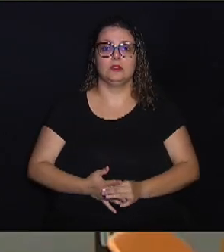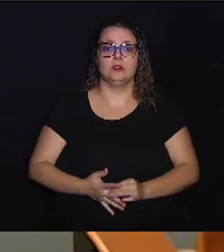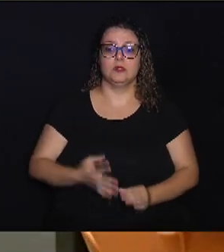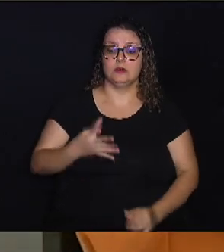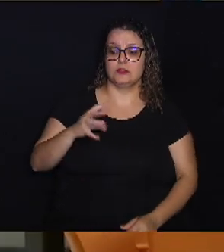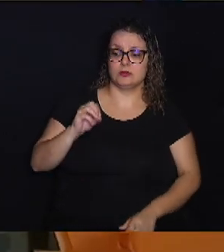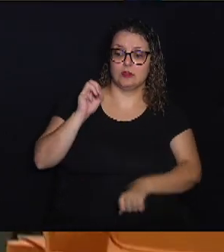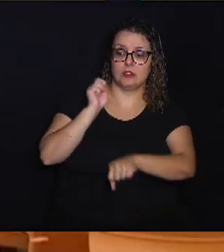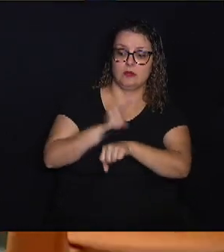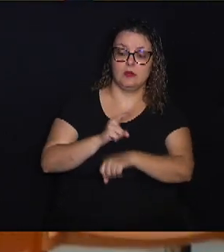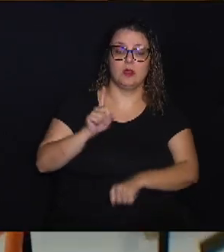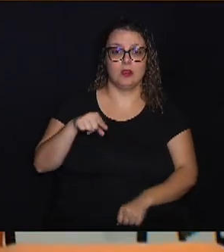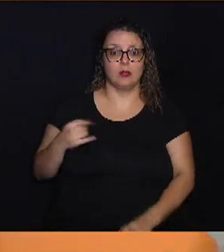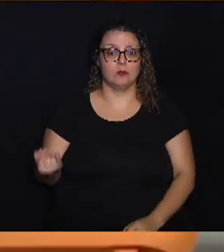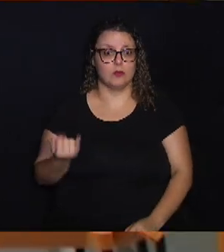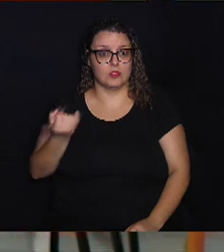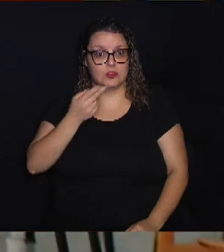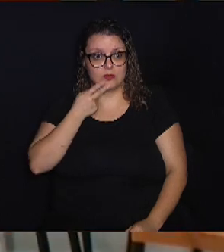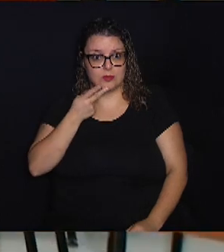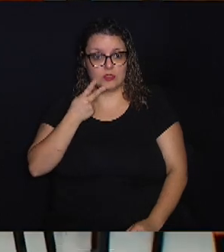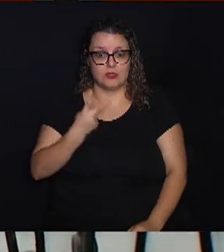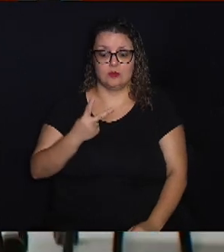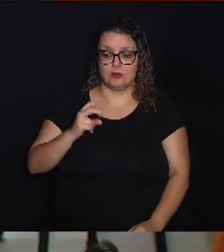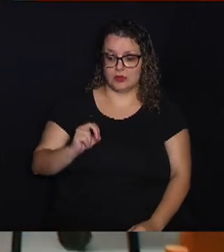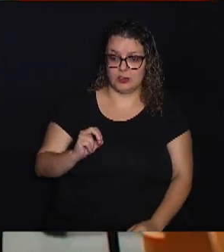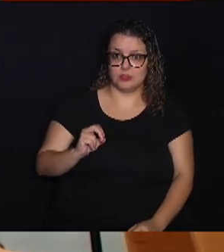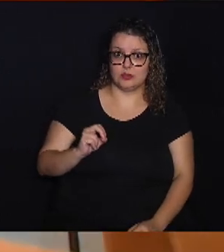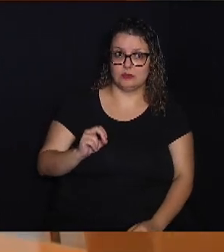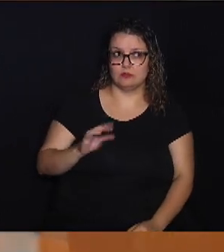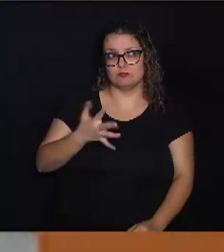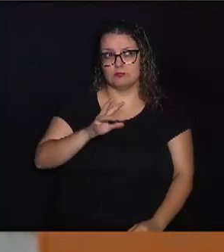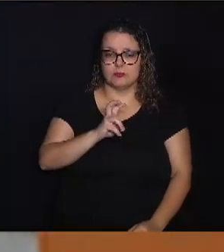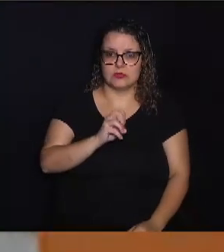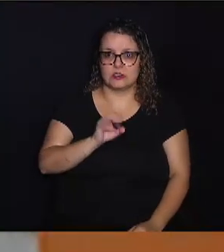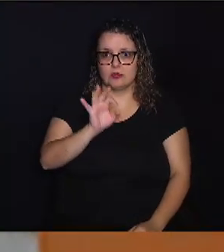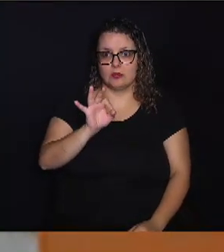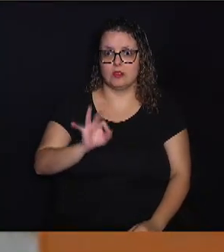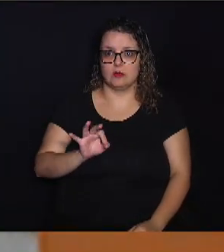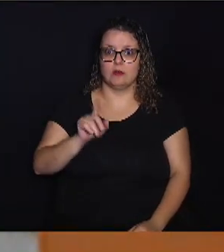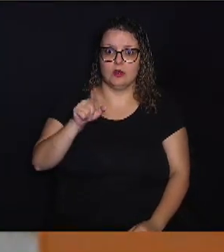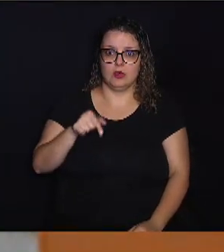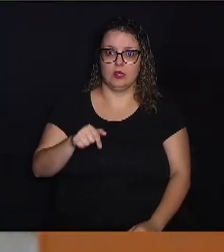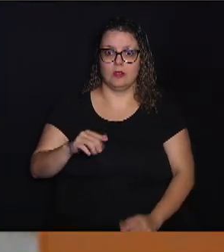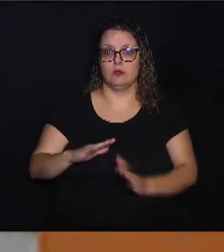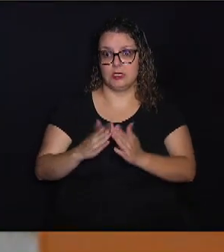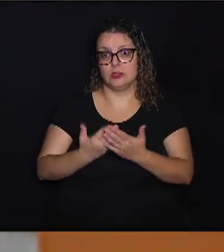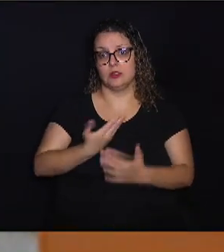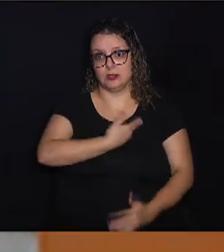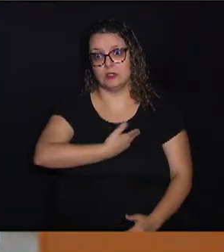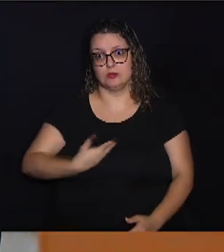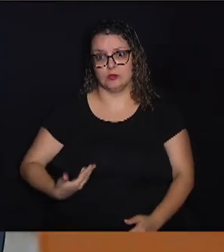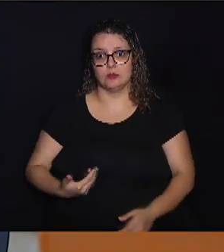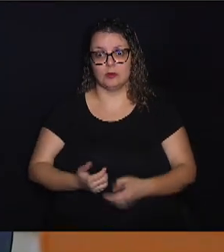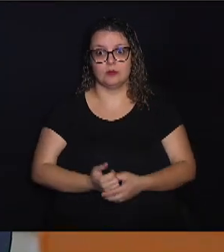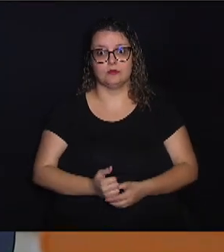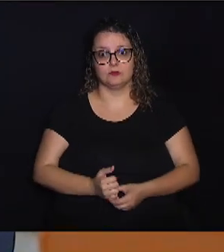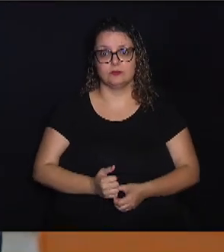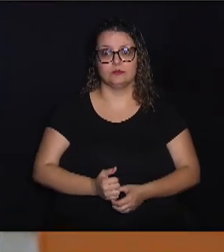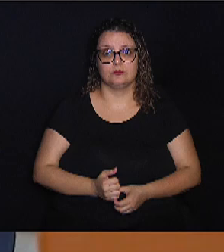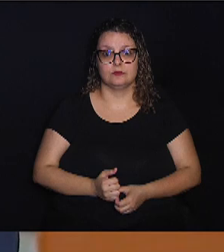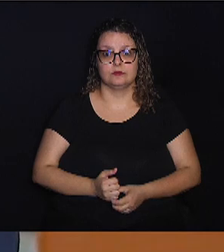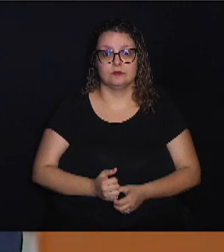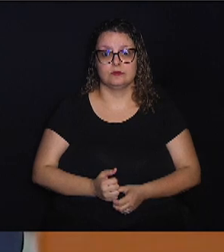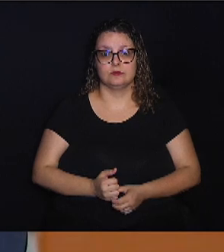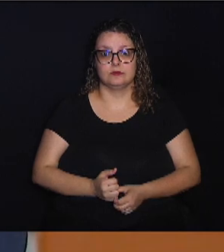vagas é importante se alentar que 20, 50% são para escolas públicas. Isso é importante se alentar,